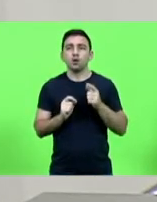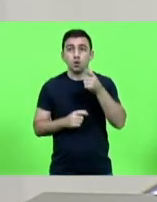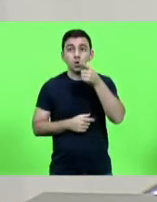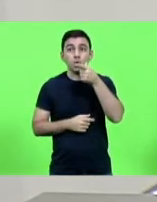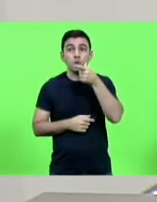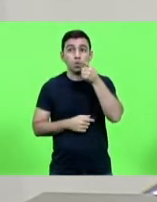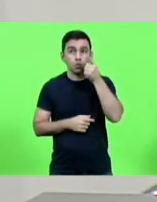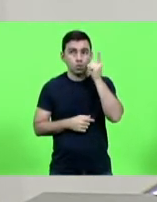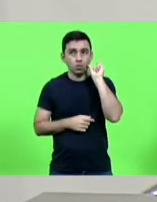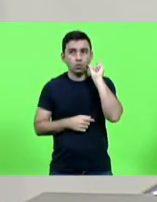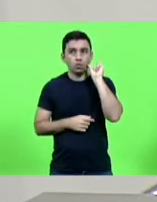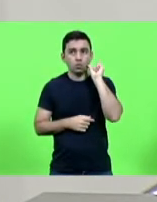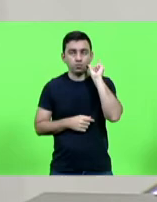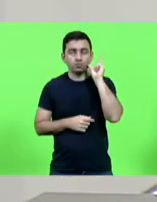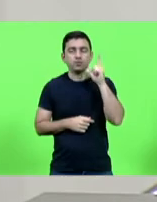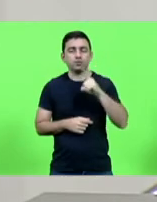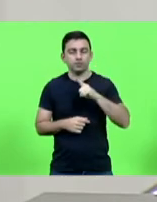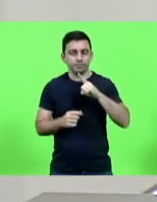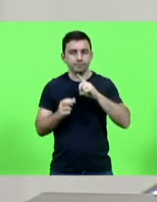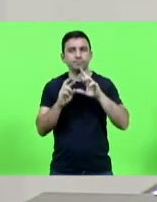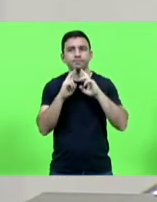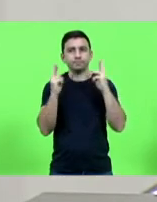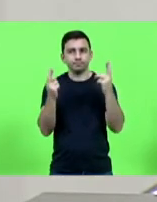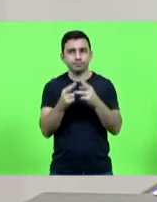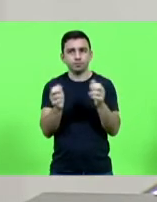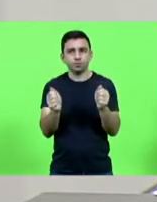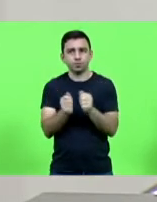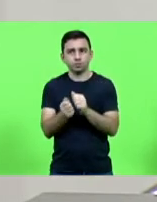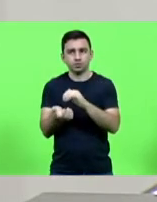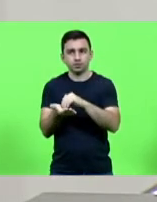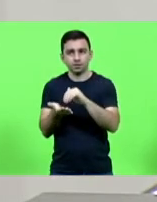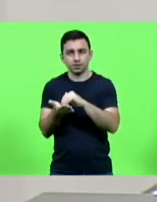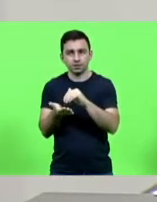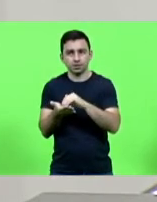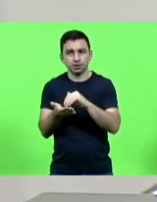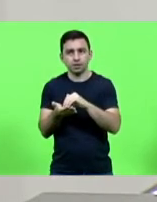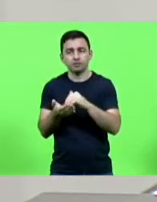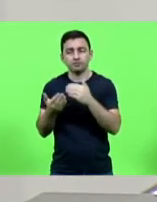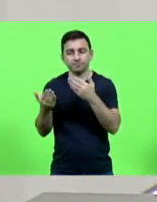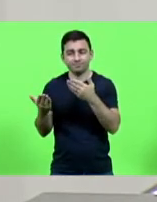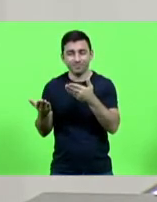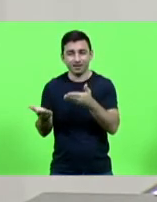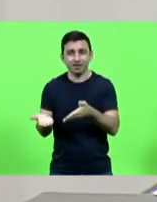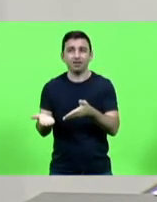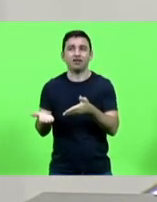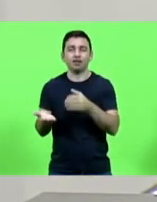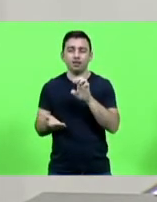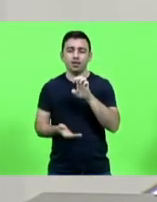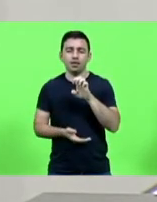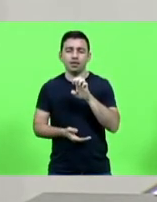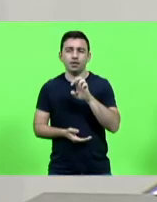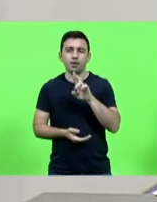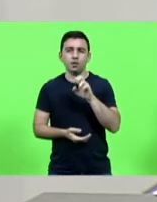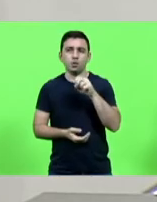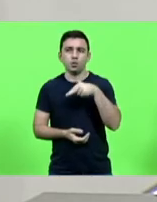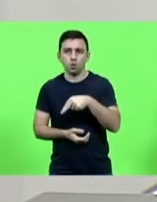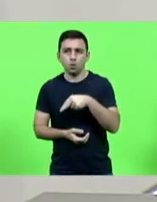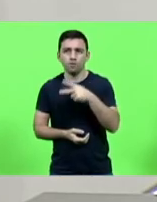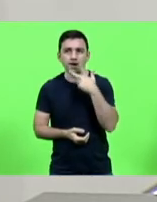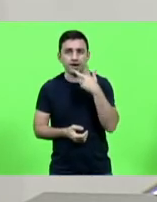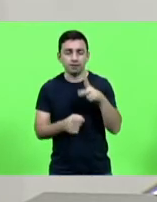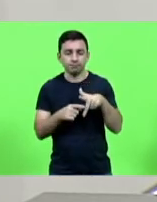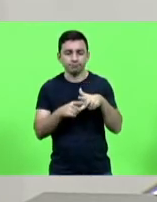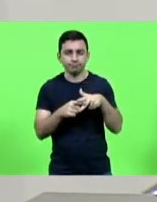nós tivemos uma reunião com o secretário da Casa Civil Heron Jordani falando da reforma da